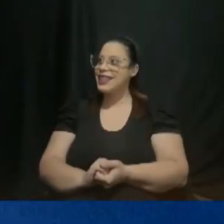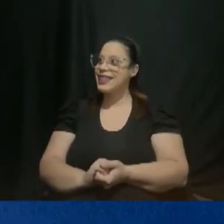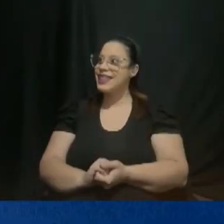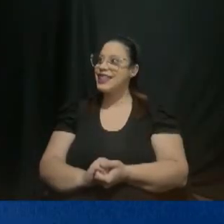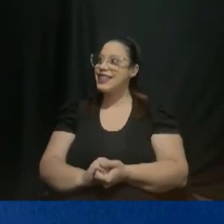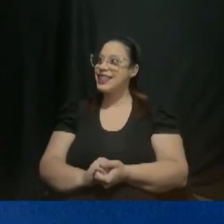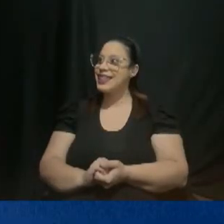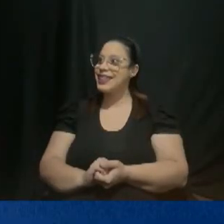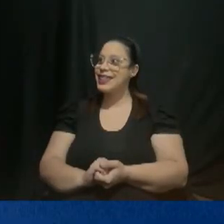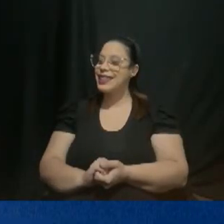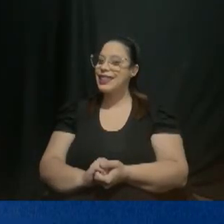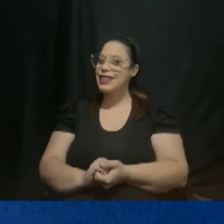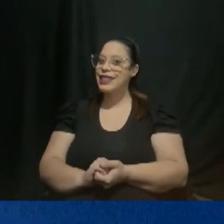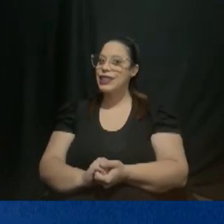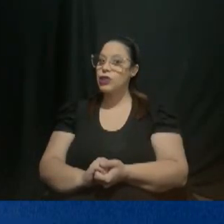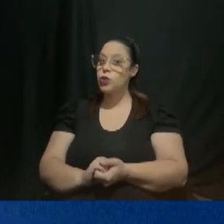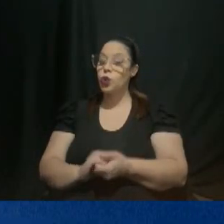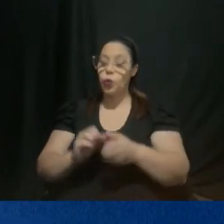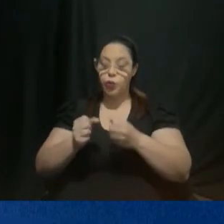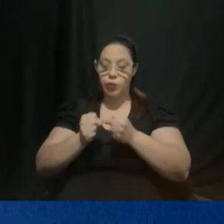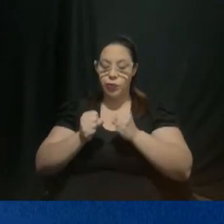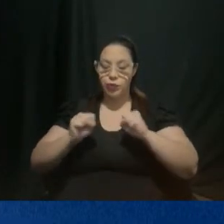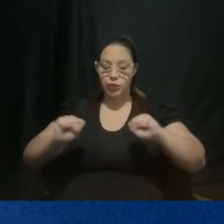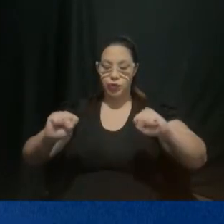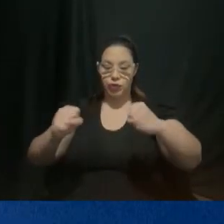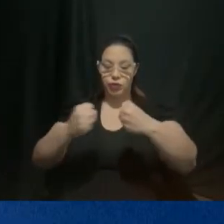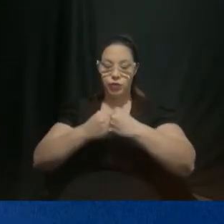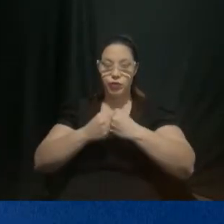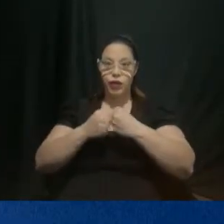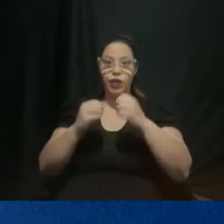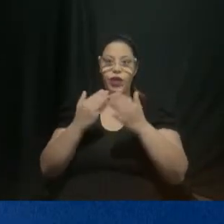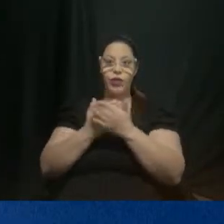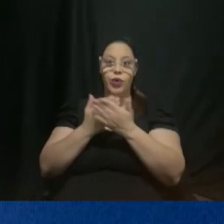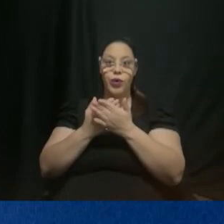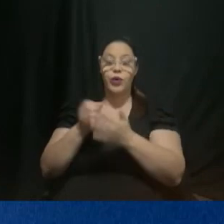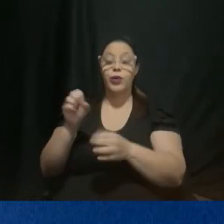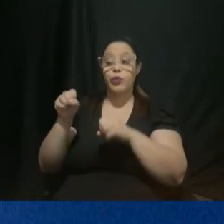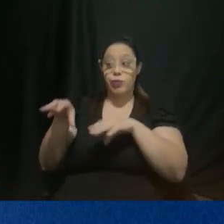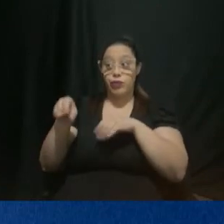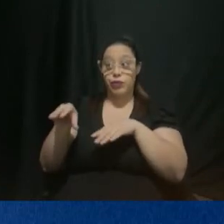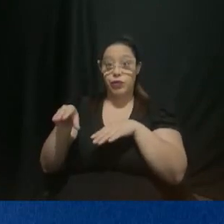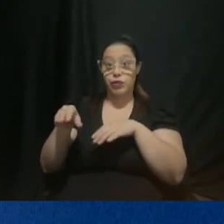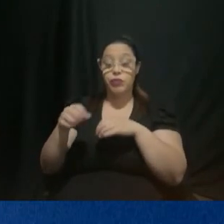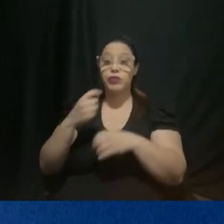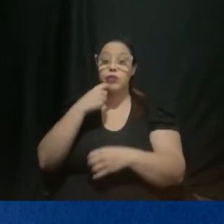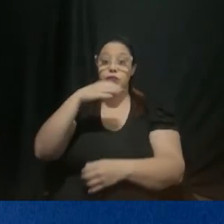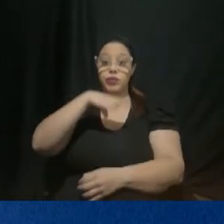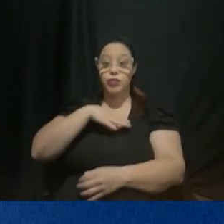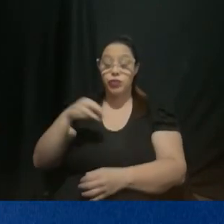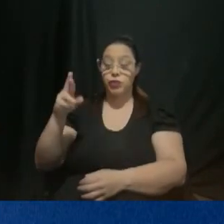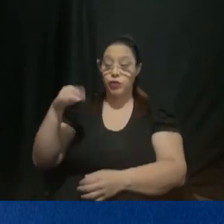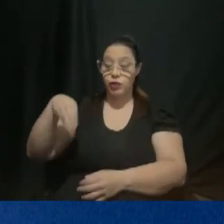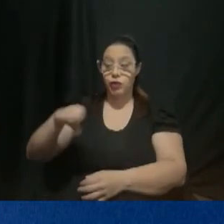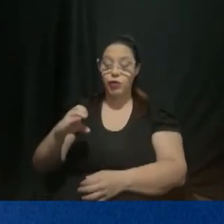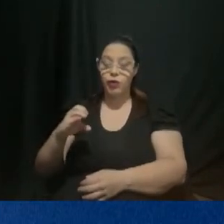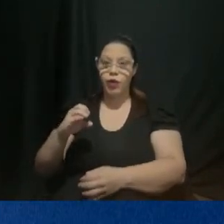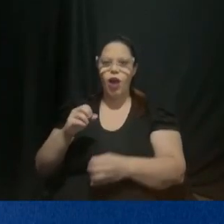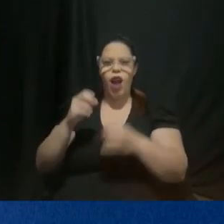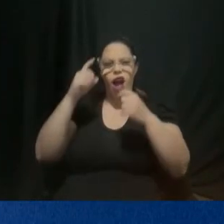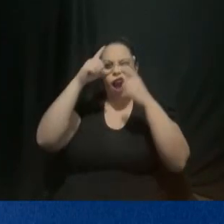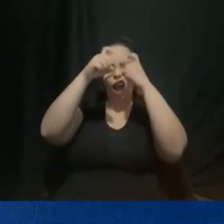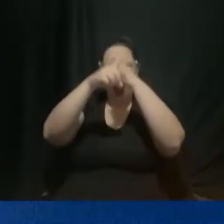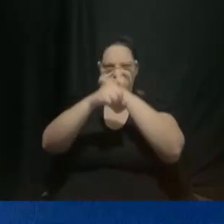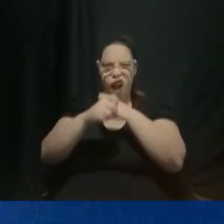Seminário de Alimentação Escolar da região metropolitana de Campinas debate os desafios para crianças e jovens